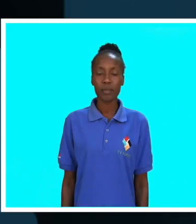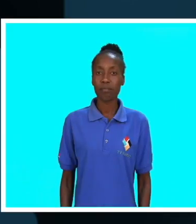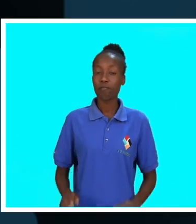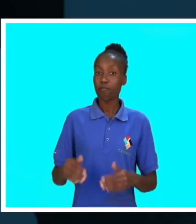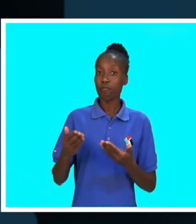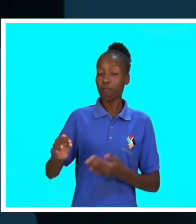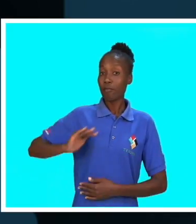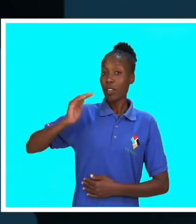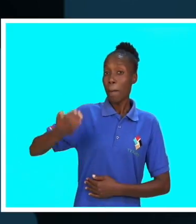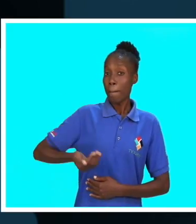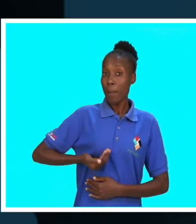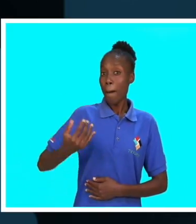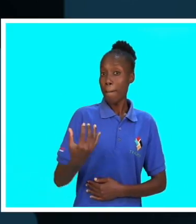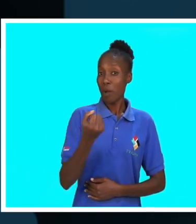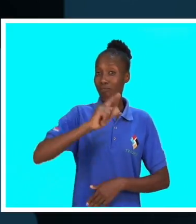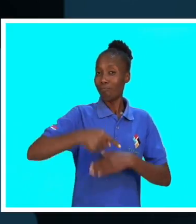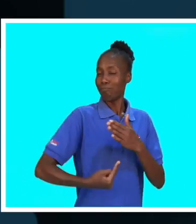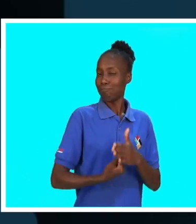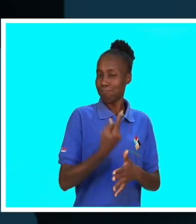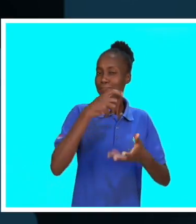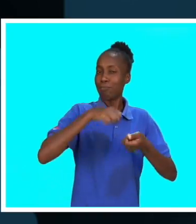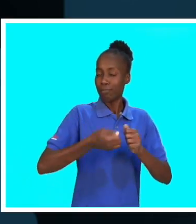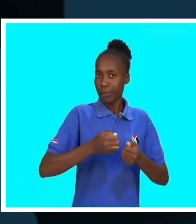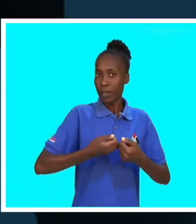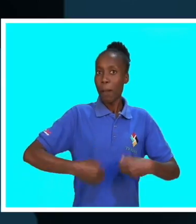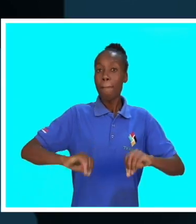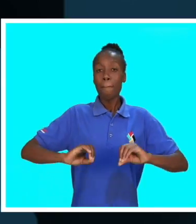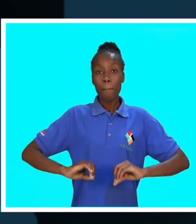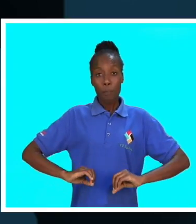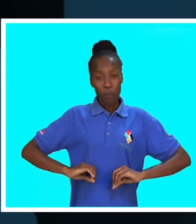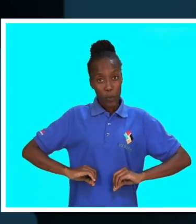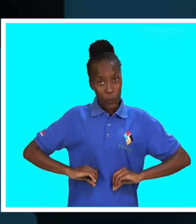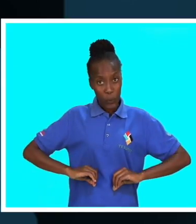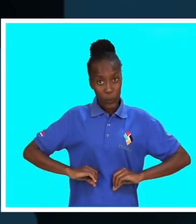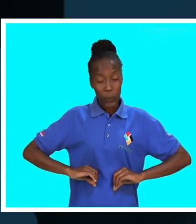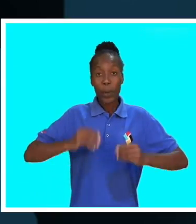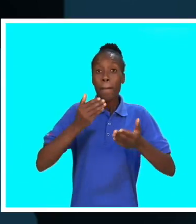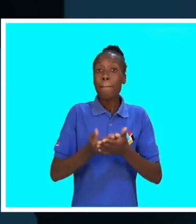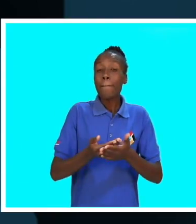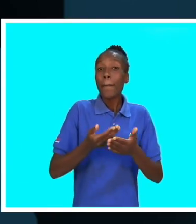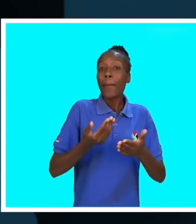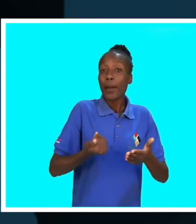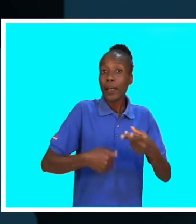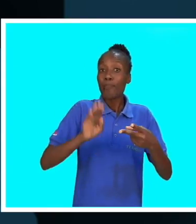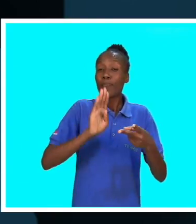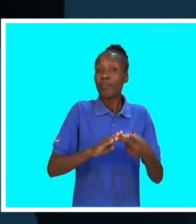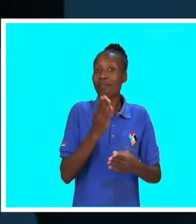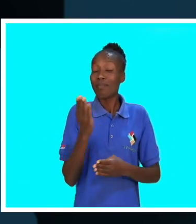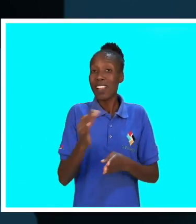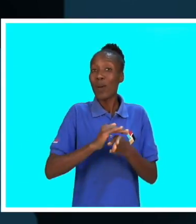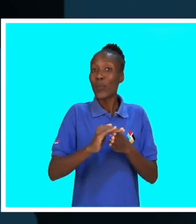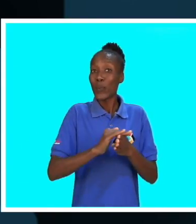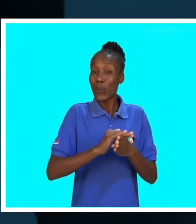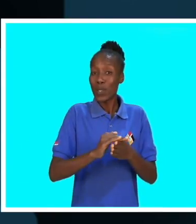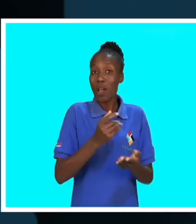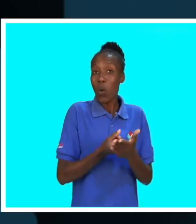pode desenvolver o câncer do colo do útero porque, por um lado, ela usa anticonceptivos